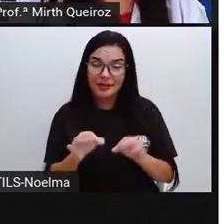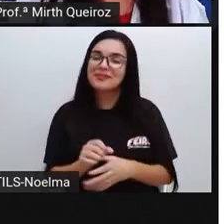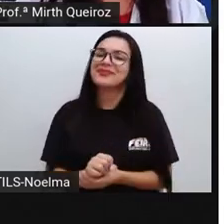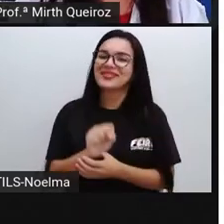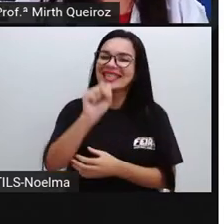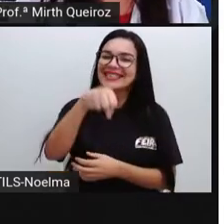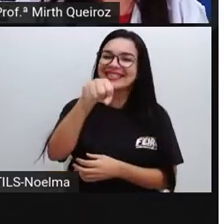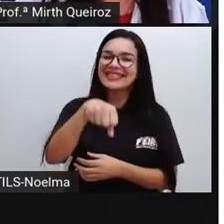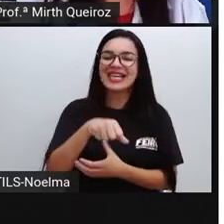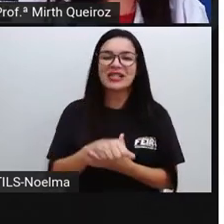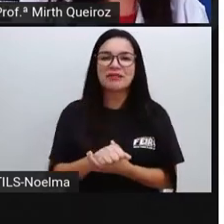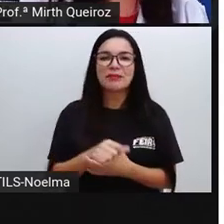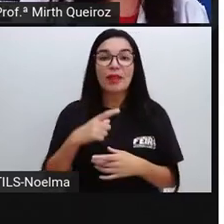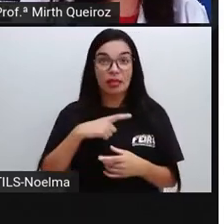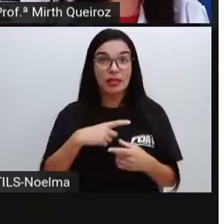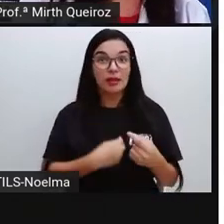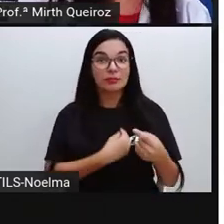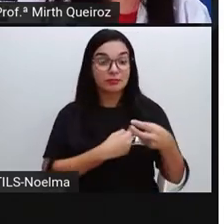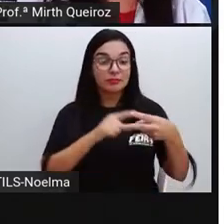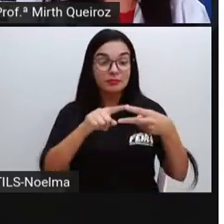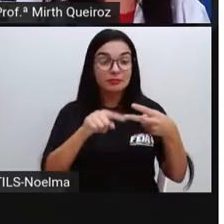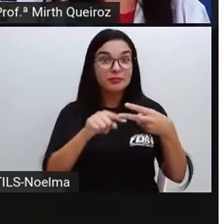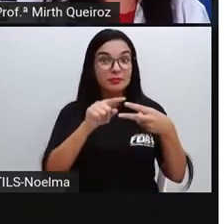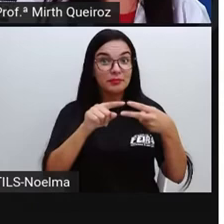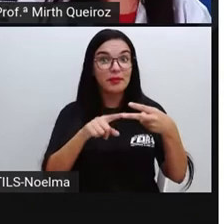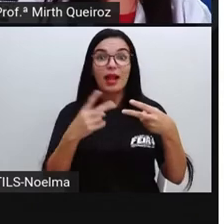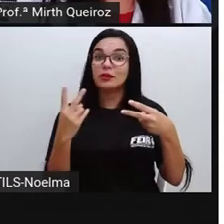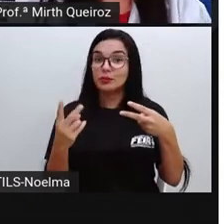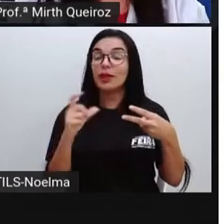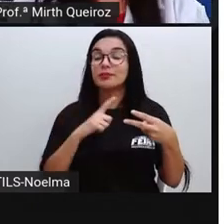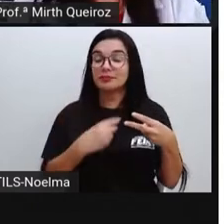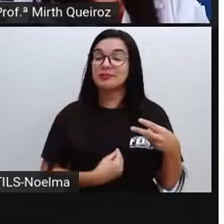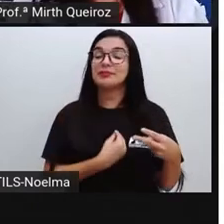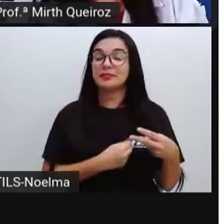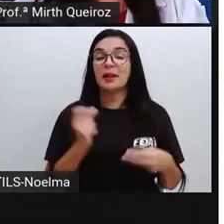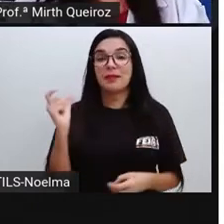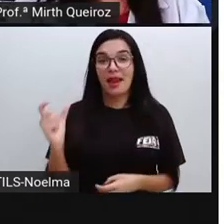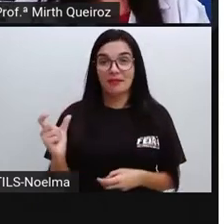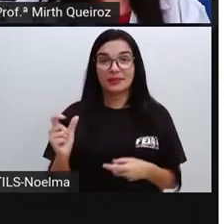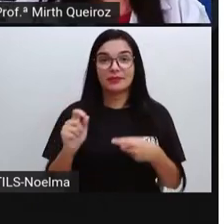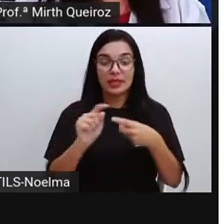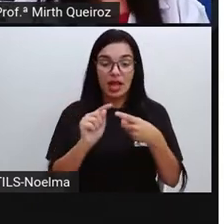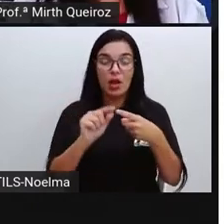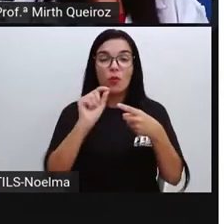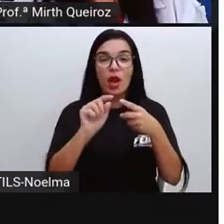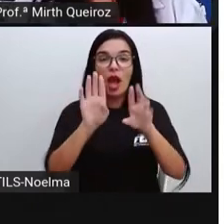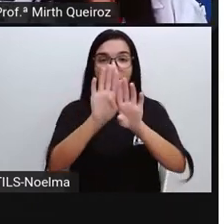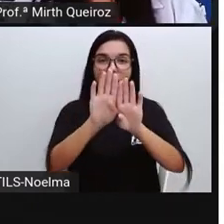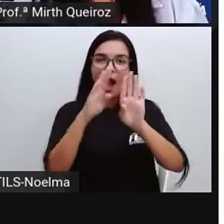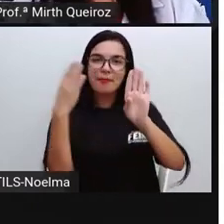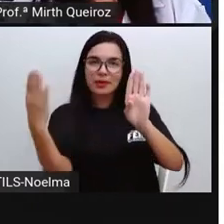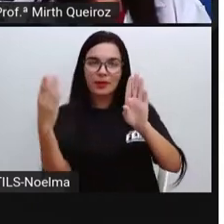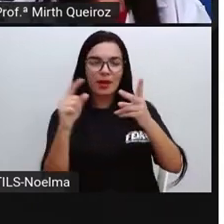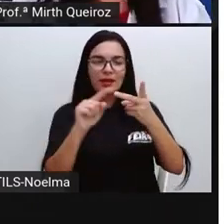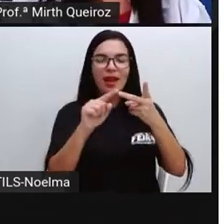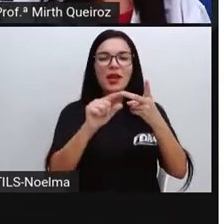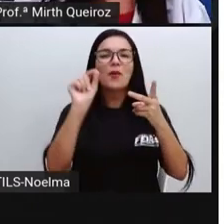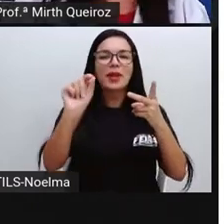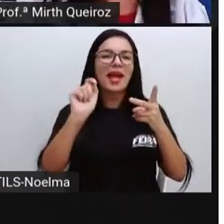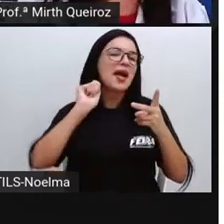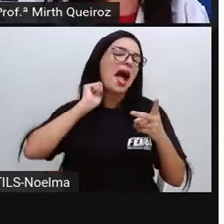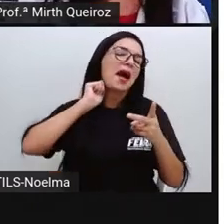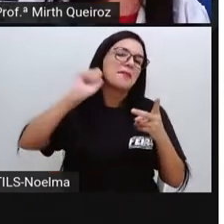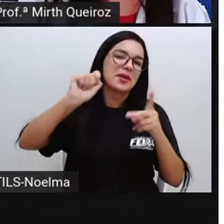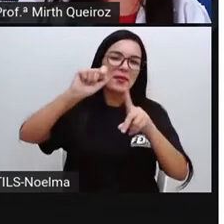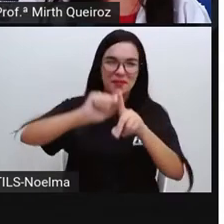existe a palavra abril com U e existe também a palavra abril com L. O que vai